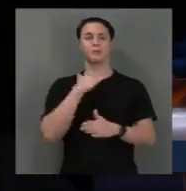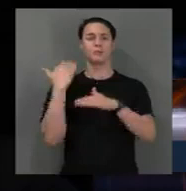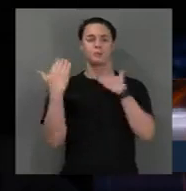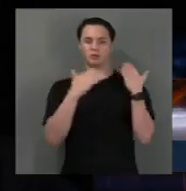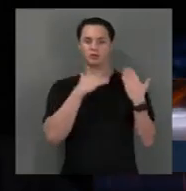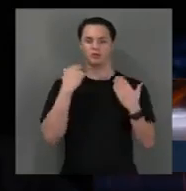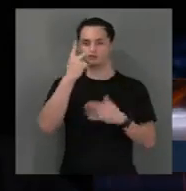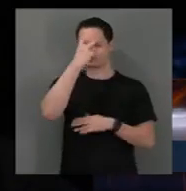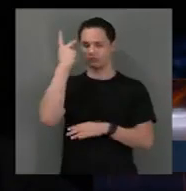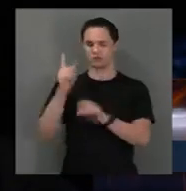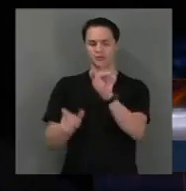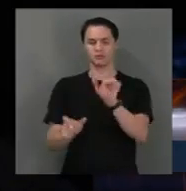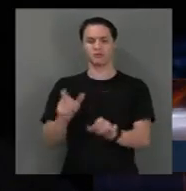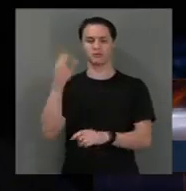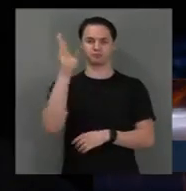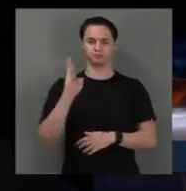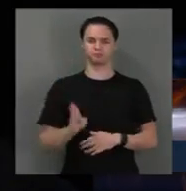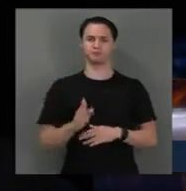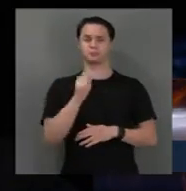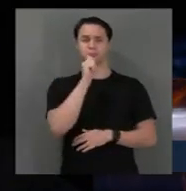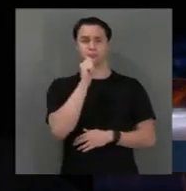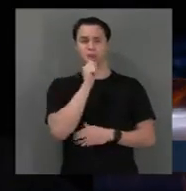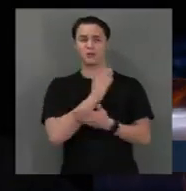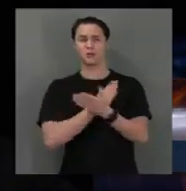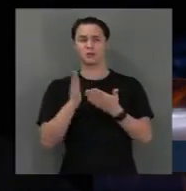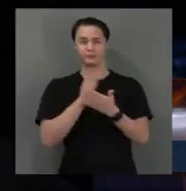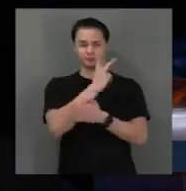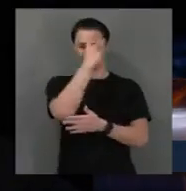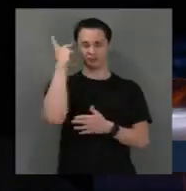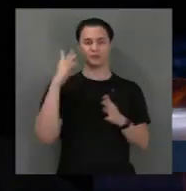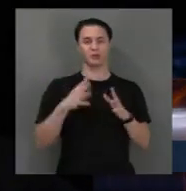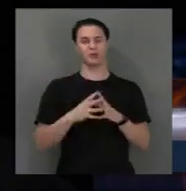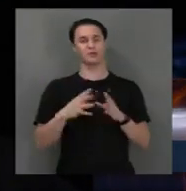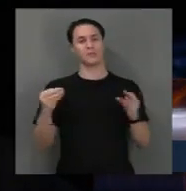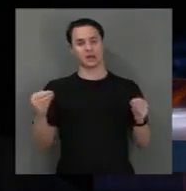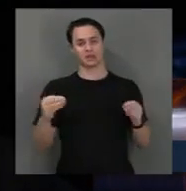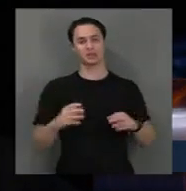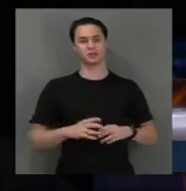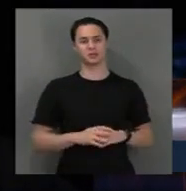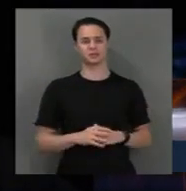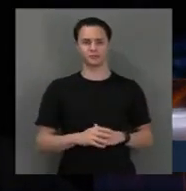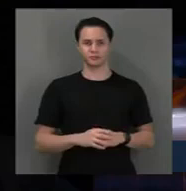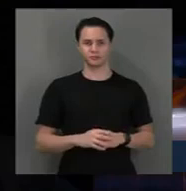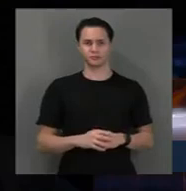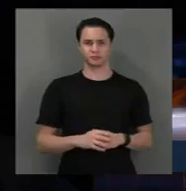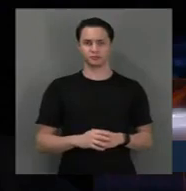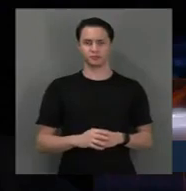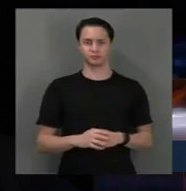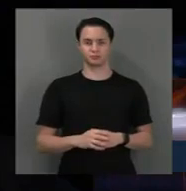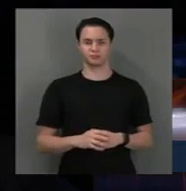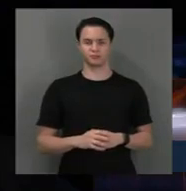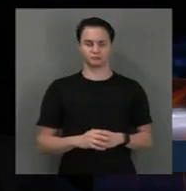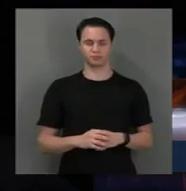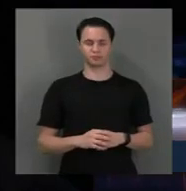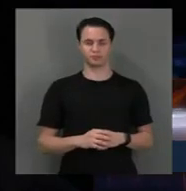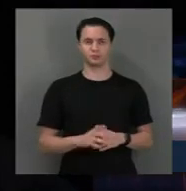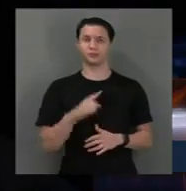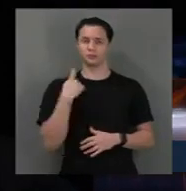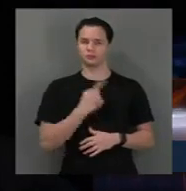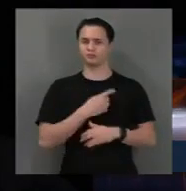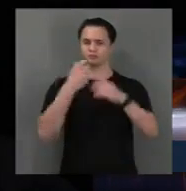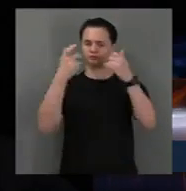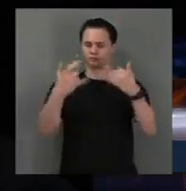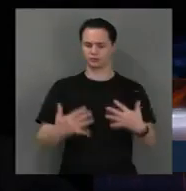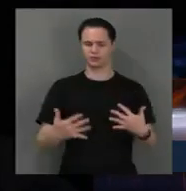Ainda estão alguns brasileiros desaparecidos. Enfim, como nós dizíamos, os eventos que estão